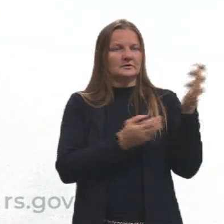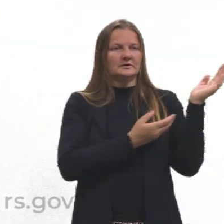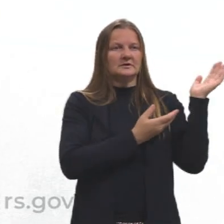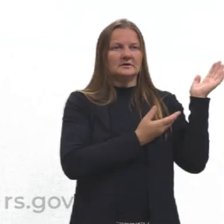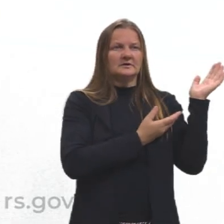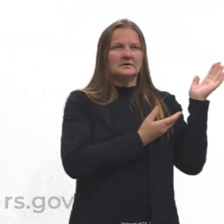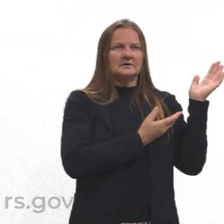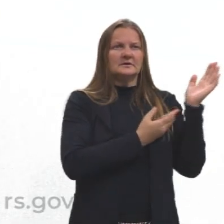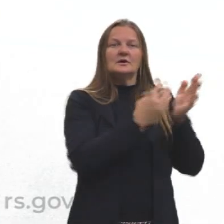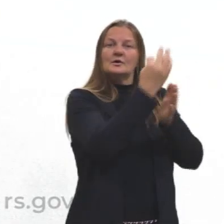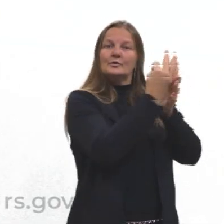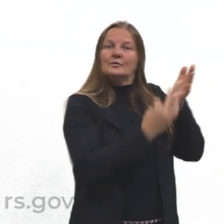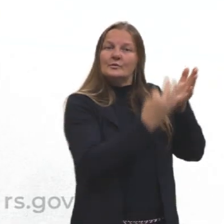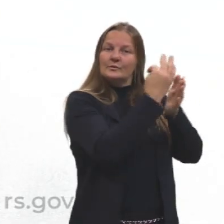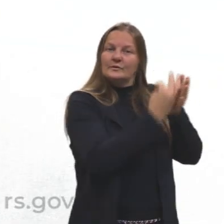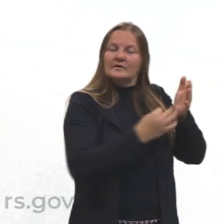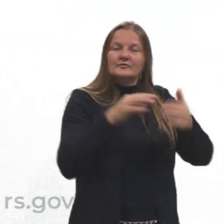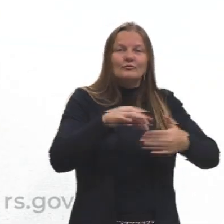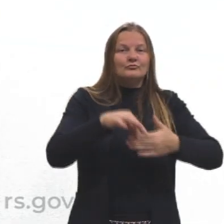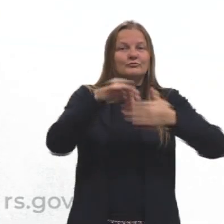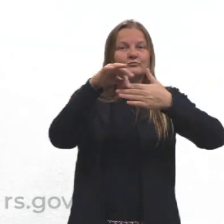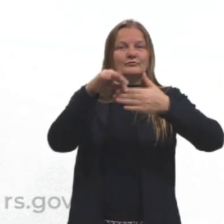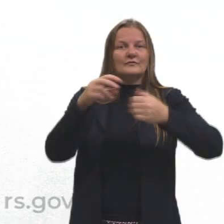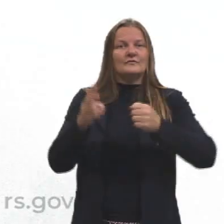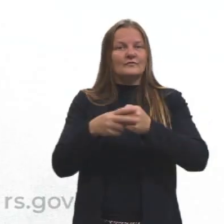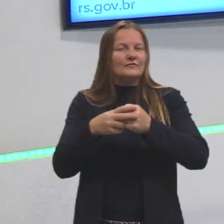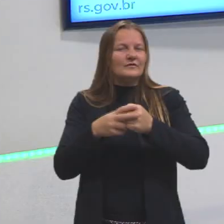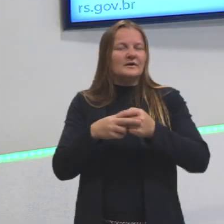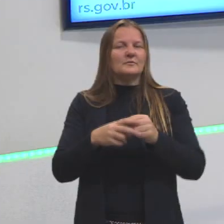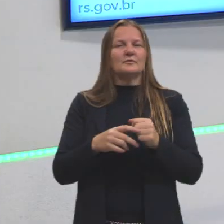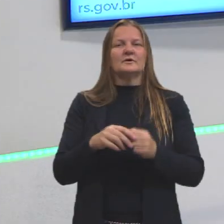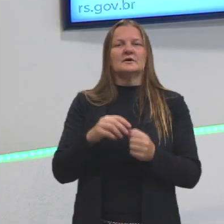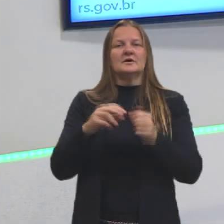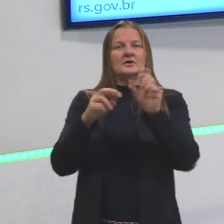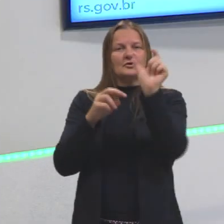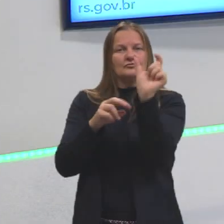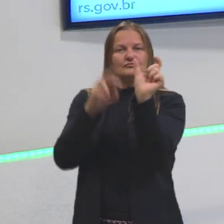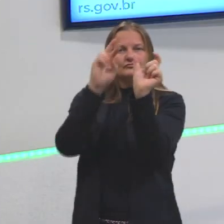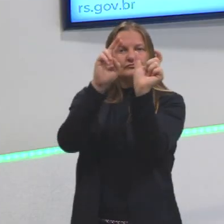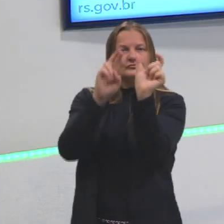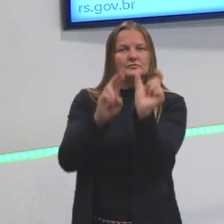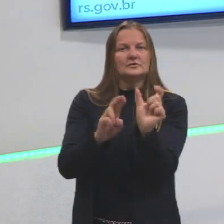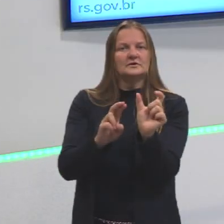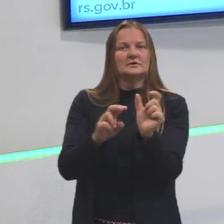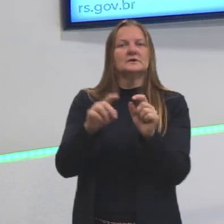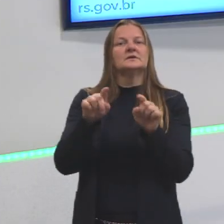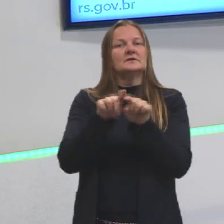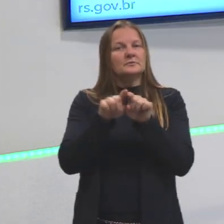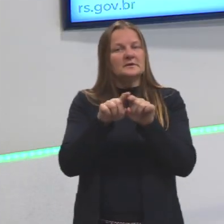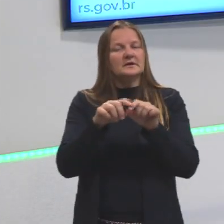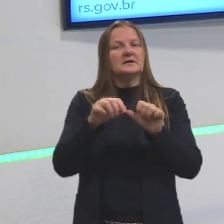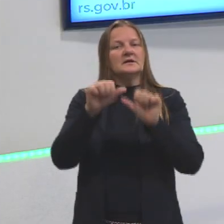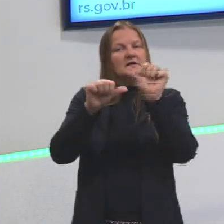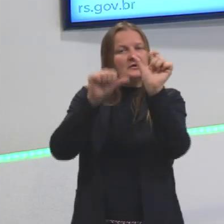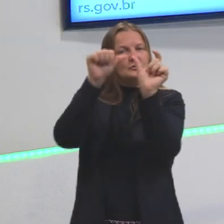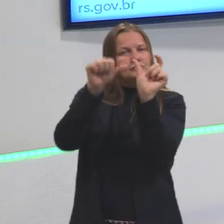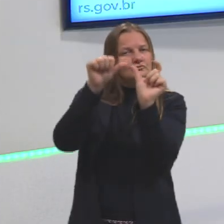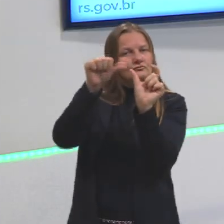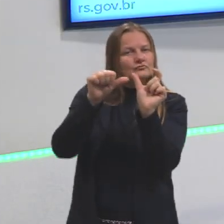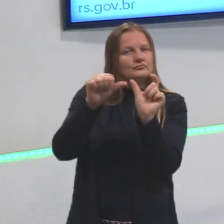eu destaquei alguns verbos, tanto com a terminação regular, como na forma irregular.